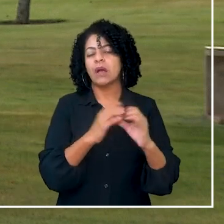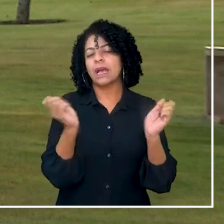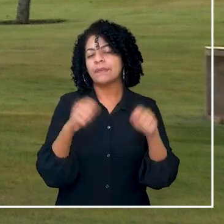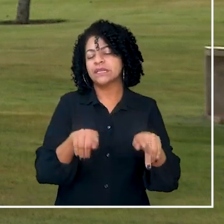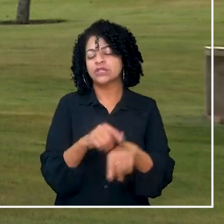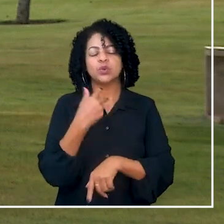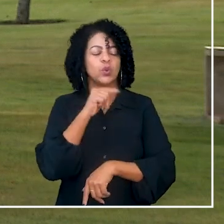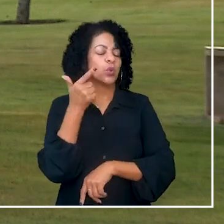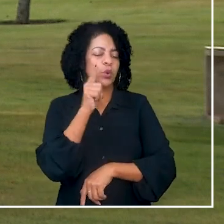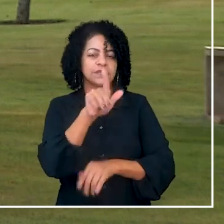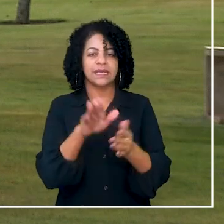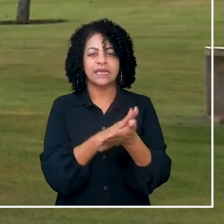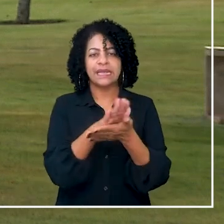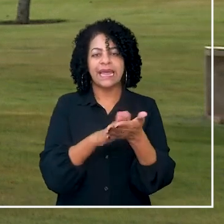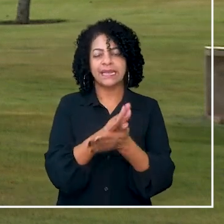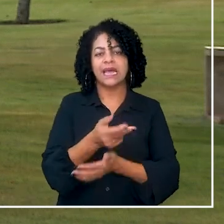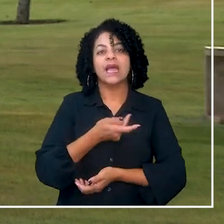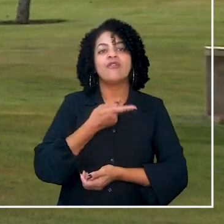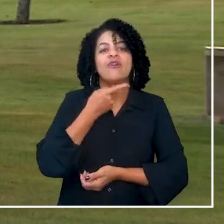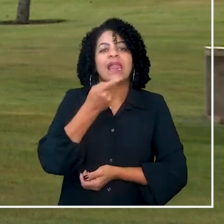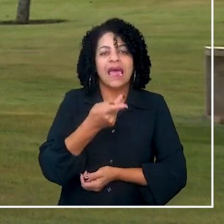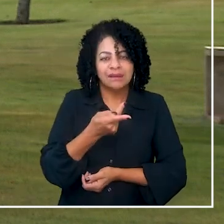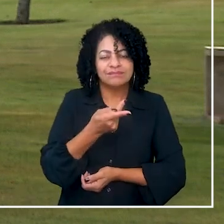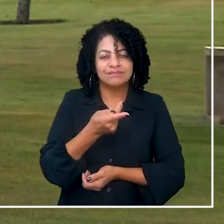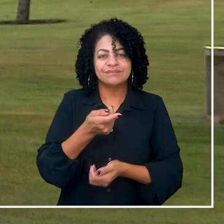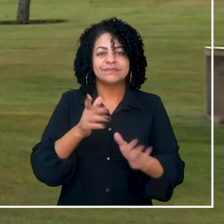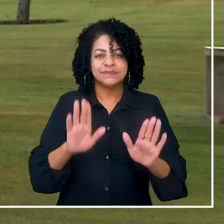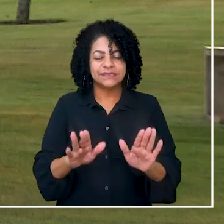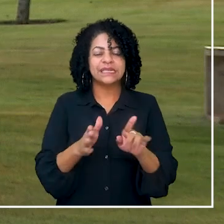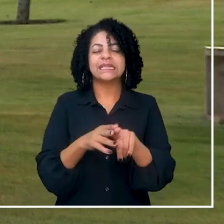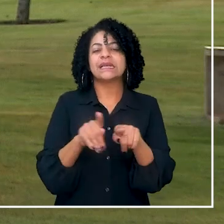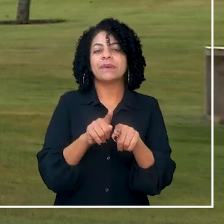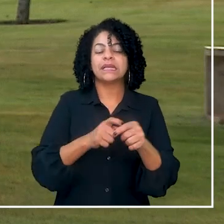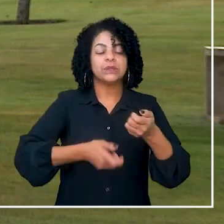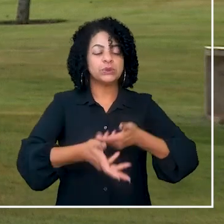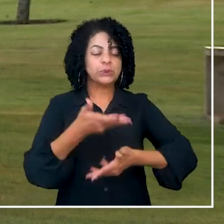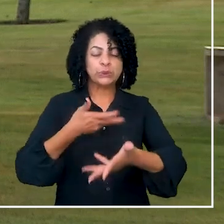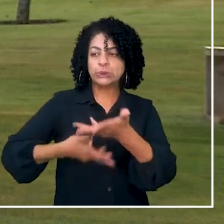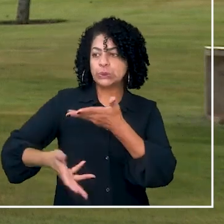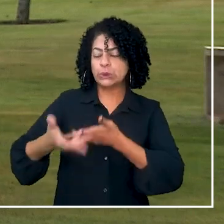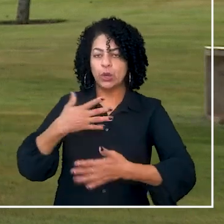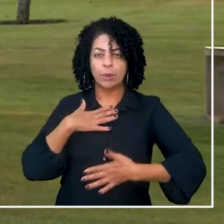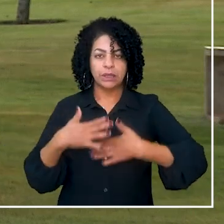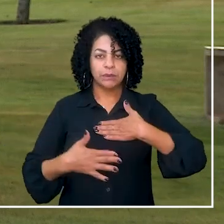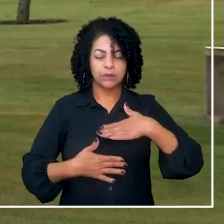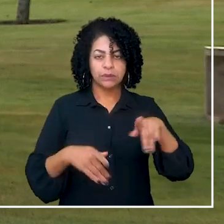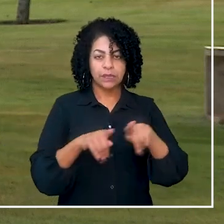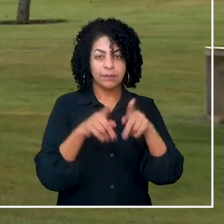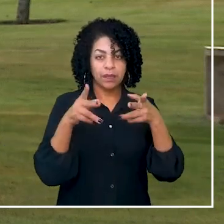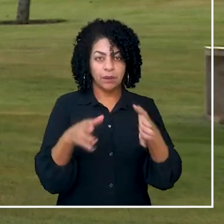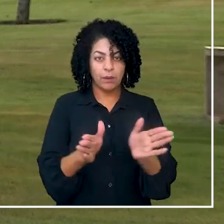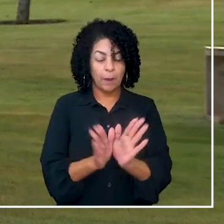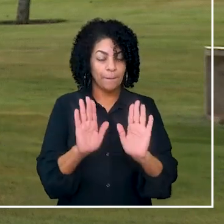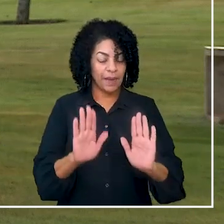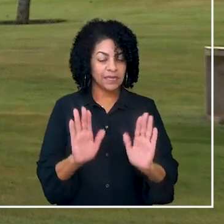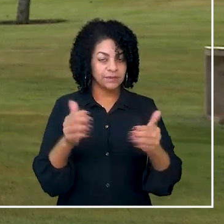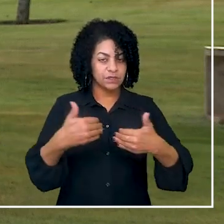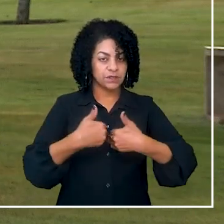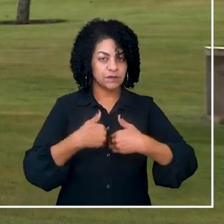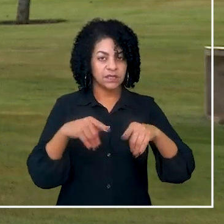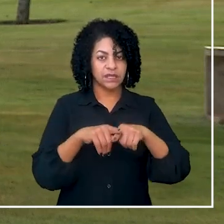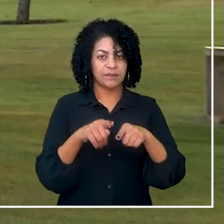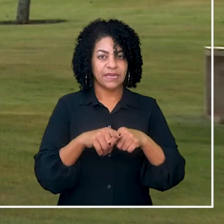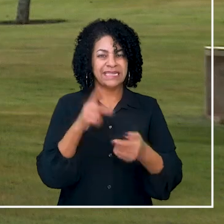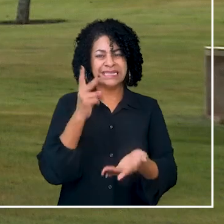comunicação, seja na linguagem verbal ou não verbal, na interação social e no comportamento. Algumas pessoas no